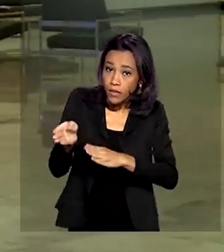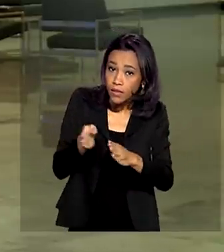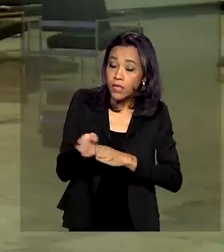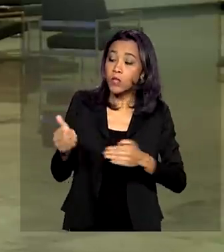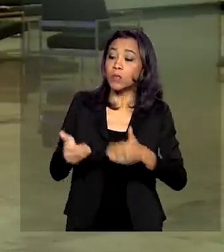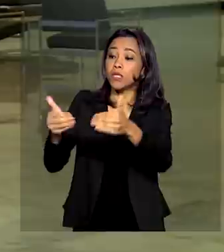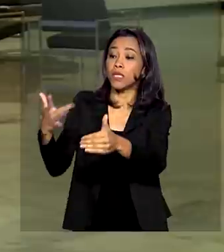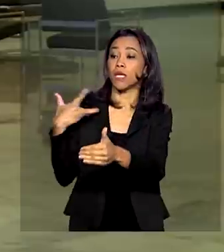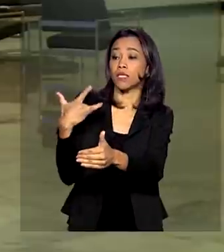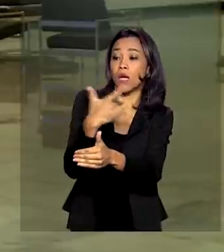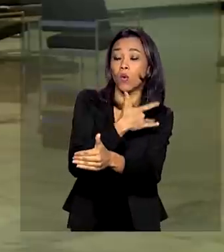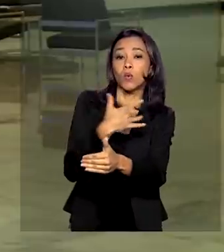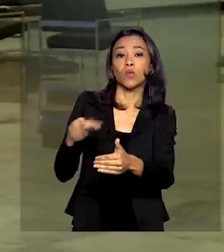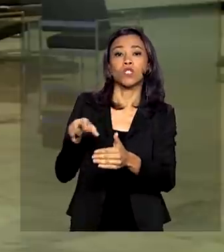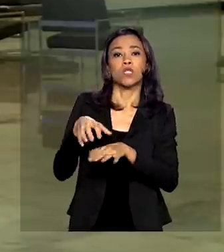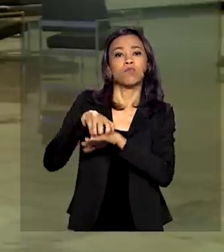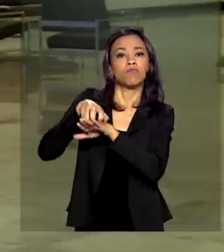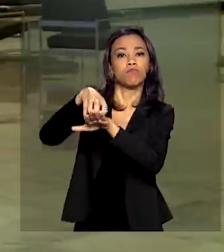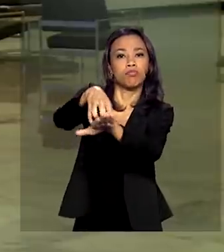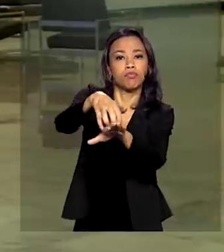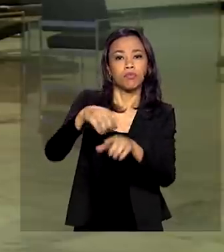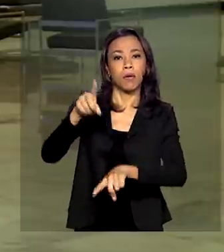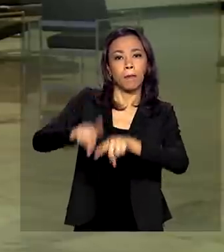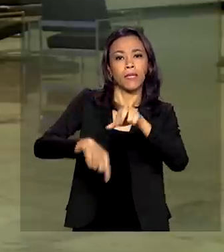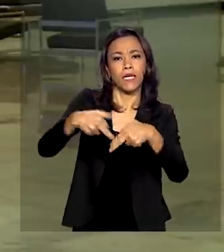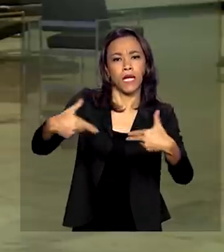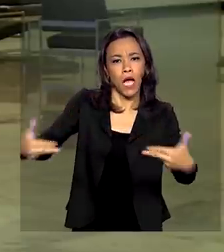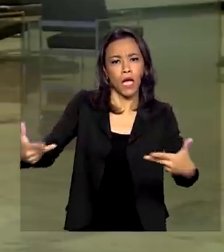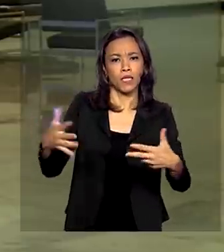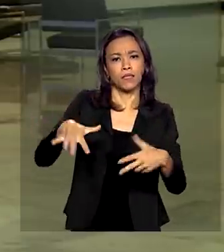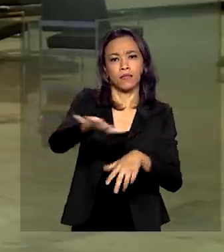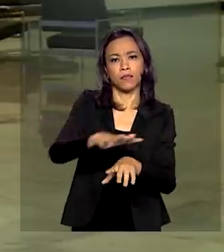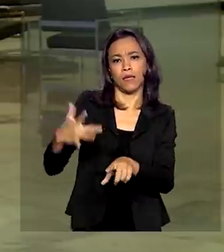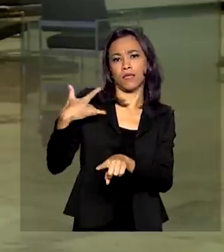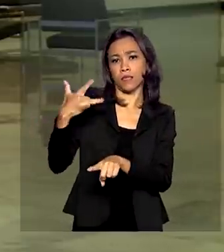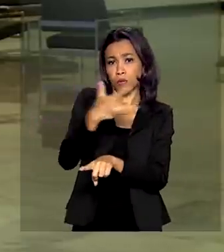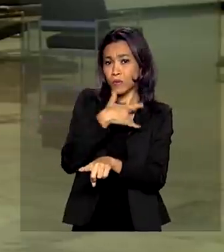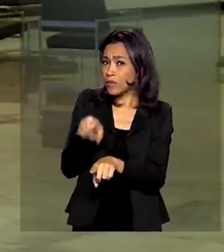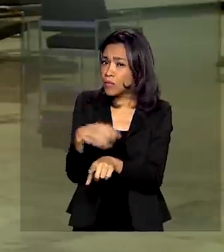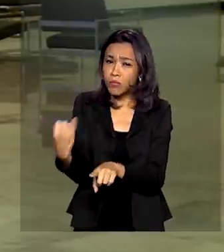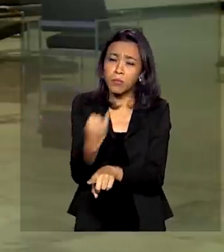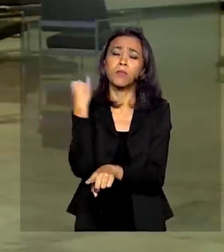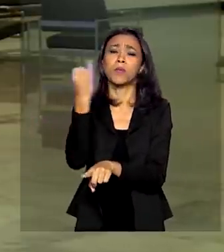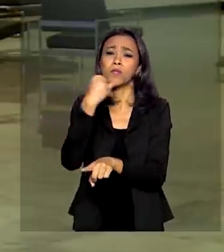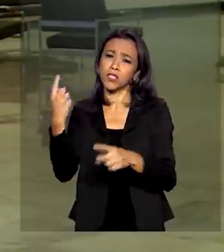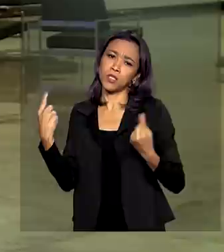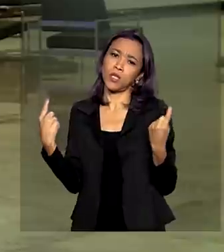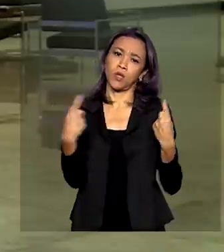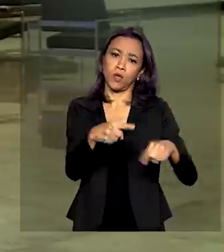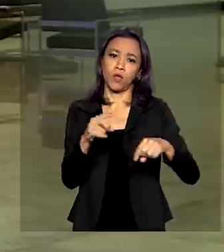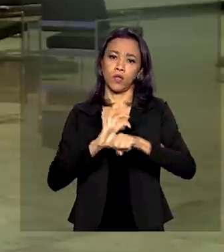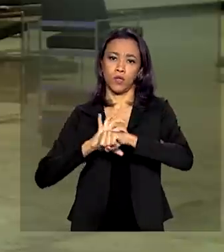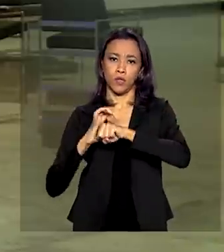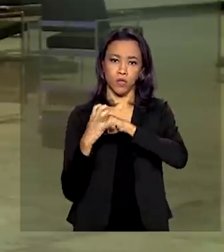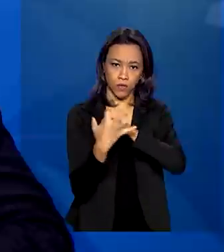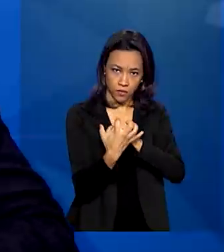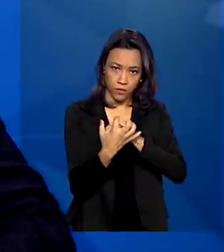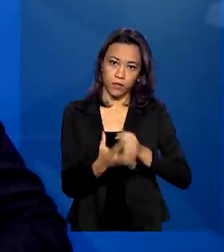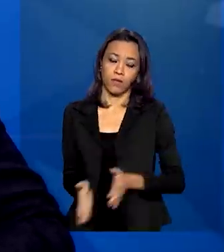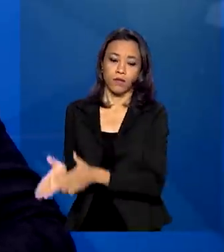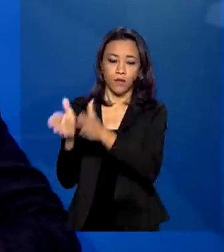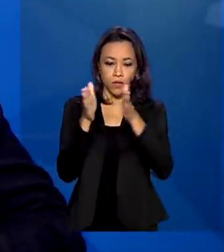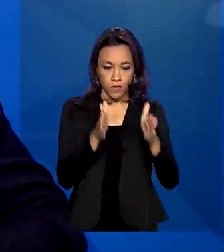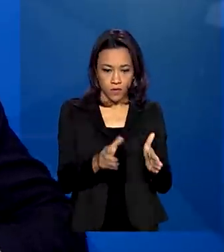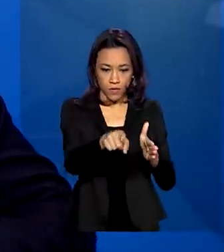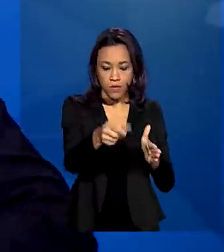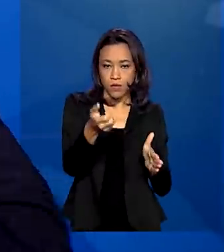transporte e na distribuição de insumos e equipamentos médicos essenciais para o combate ao coronavírus. A